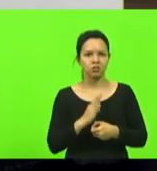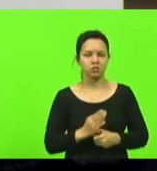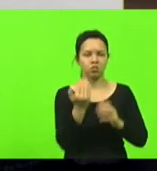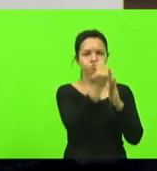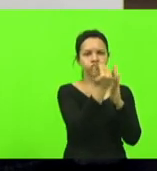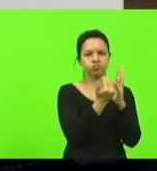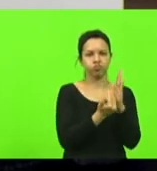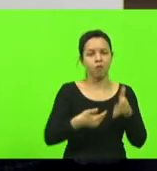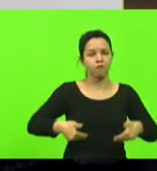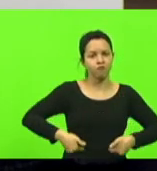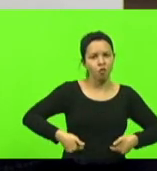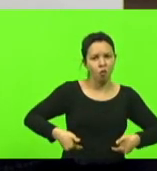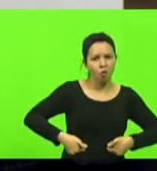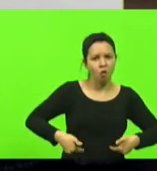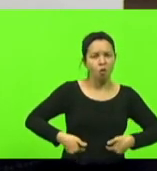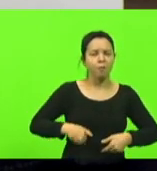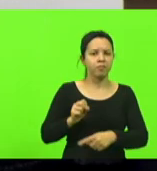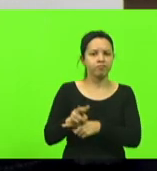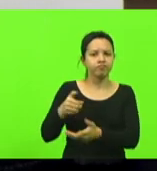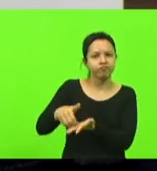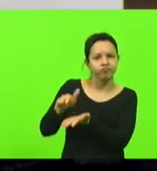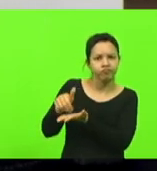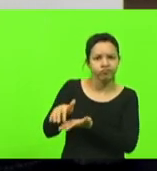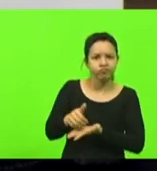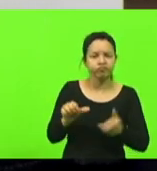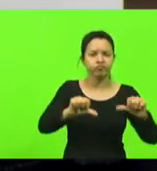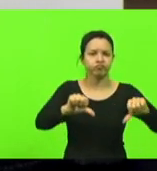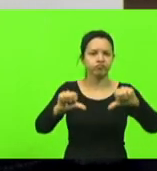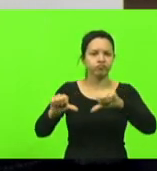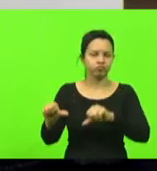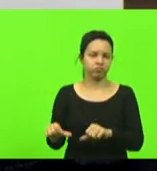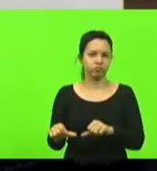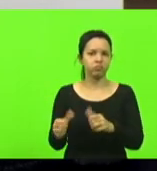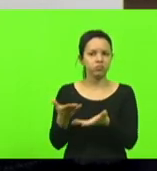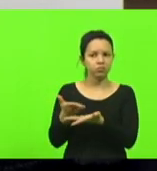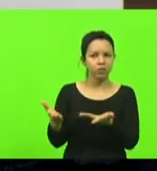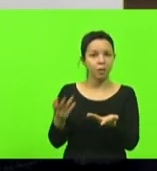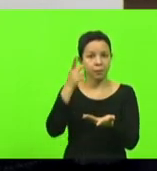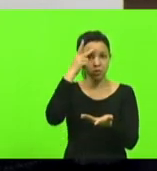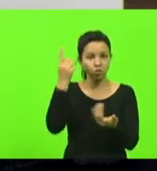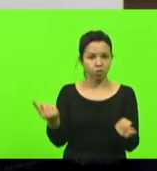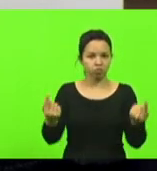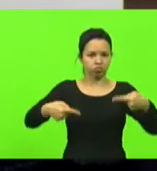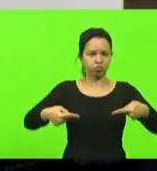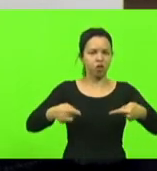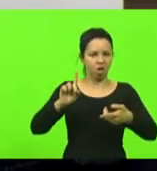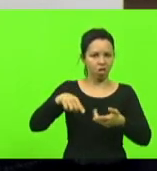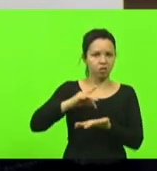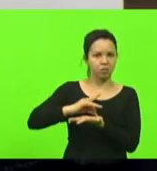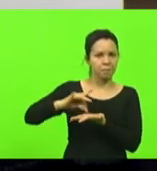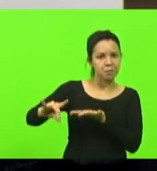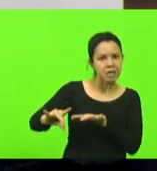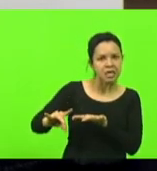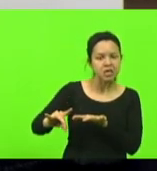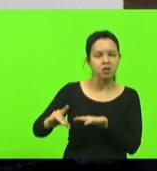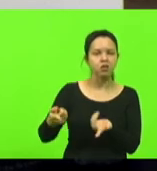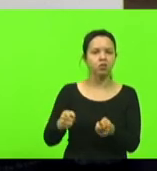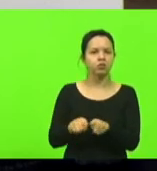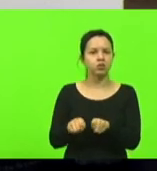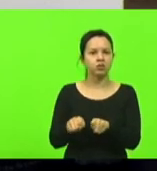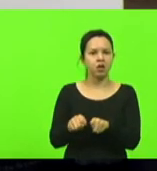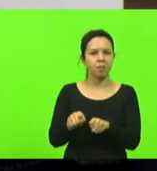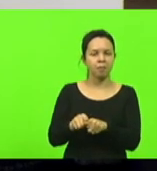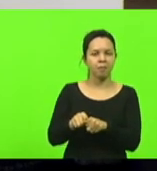e do desemprego transformar adversários em inimigos bodes expiatórios usar a